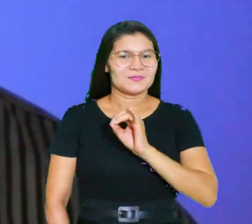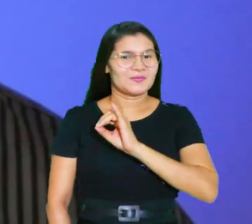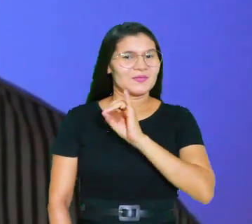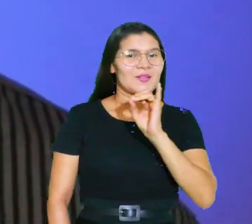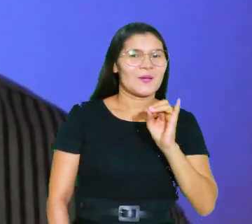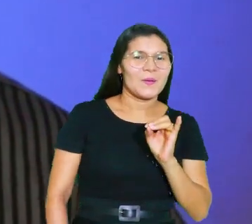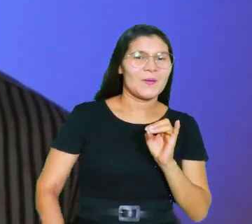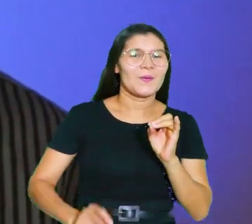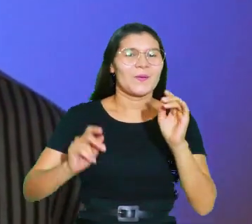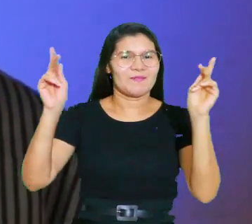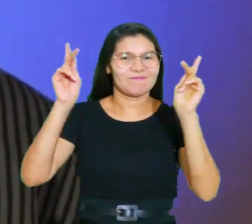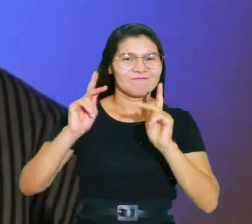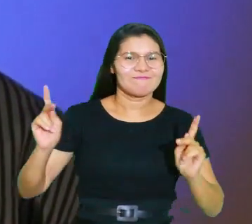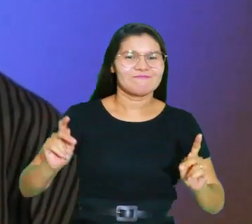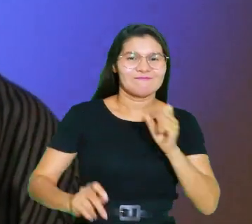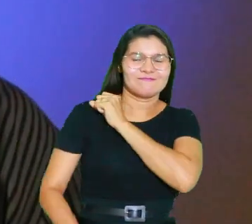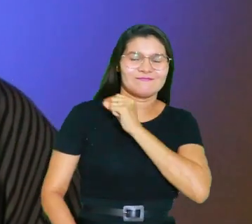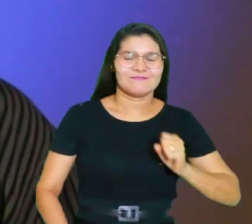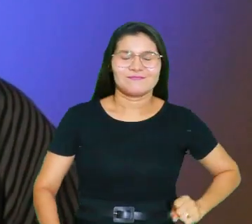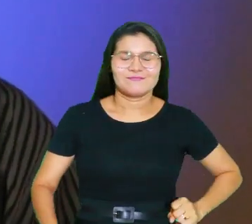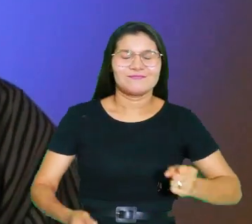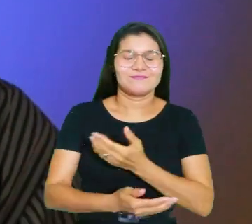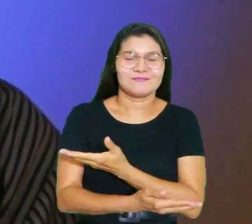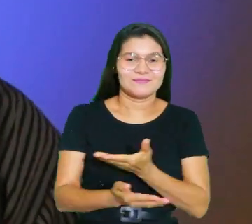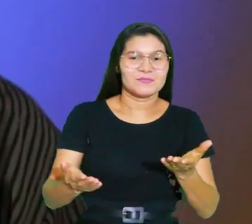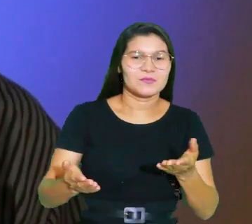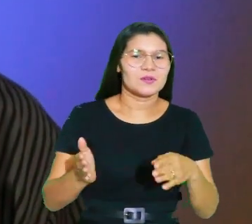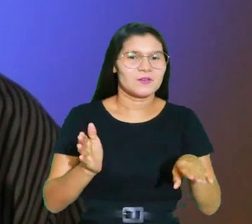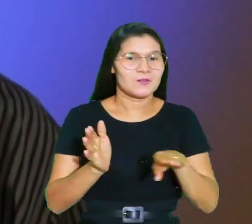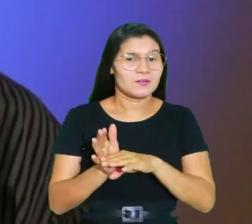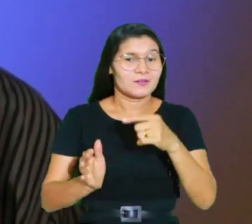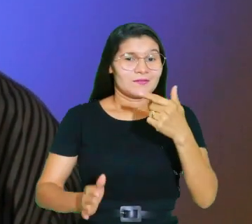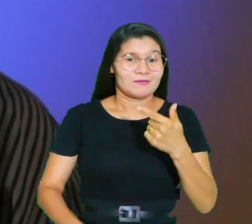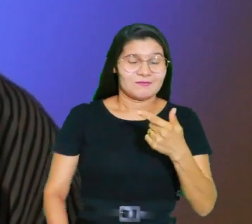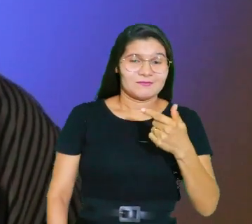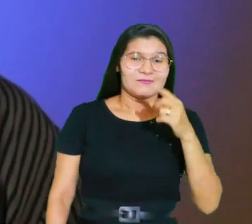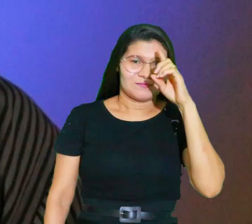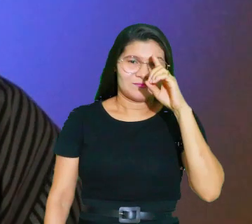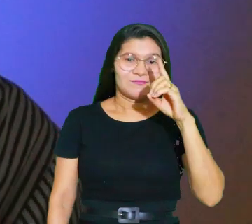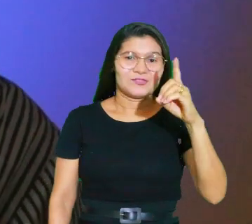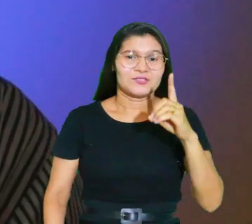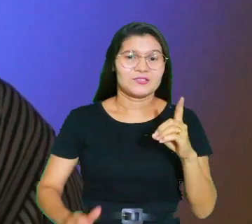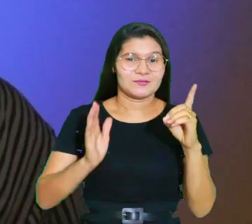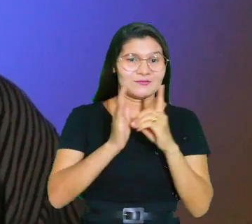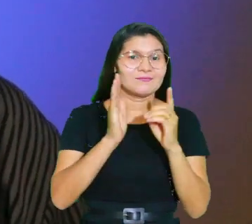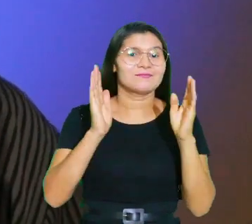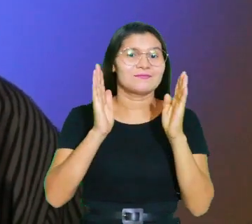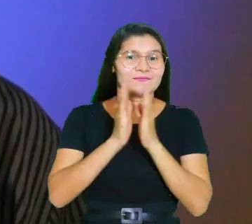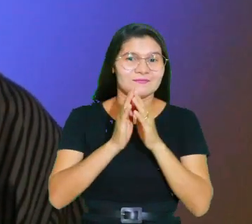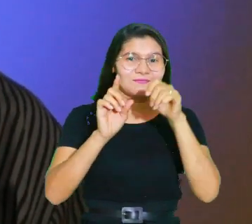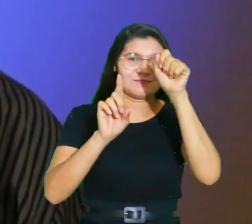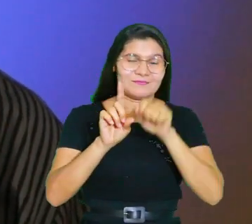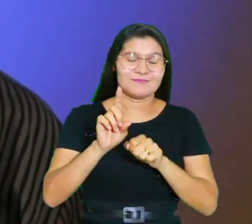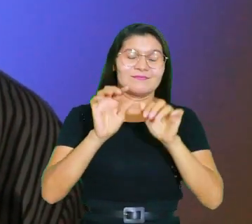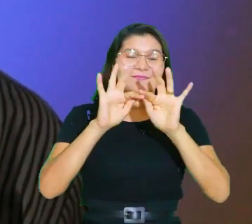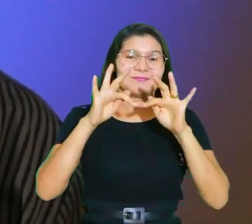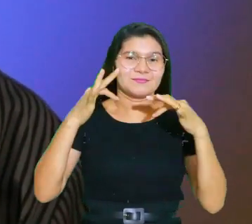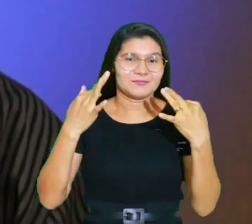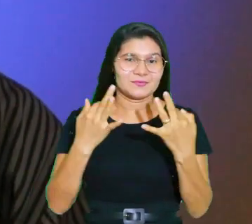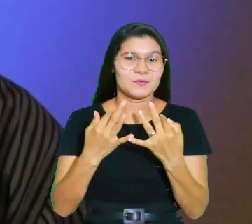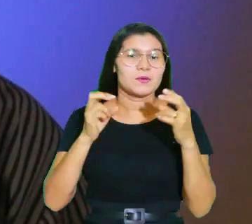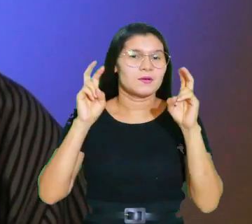Olá, a paz do Senhor Jesus Cristo. Chegamos ao sétimo dia do Devocional Mês da Família.